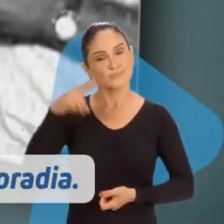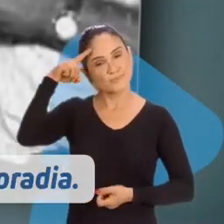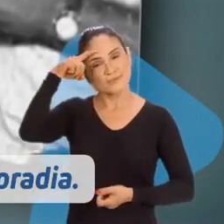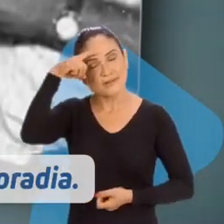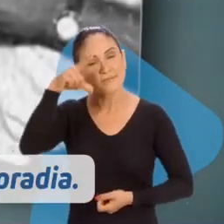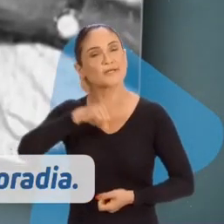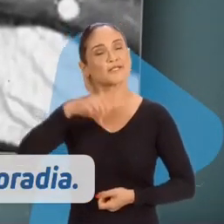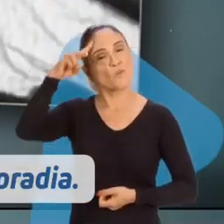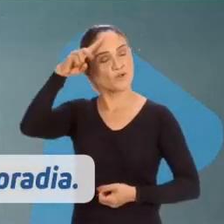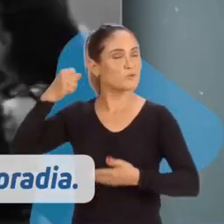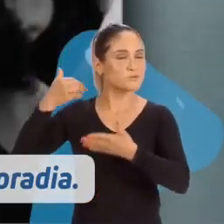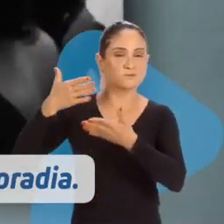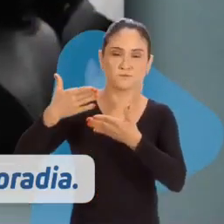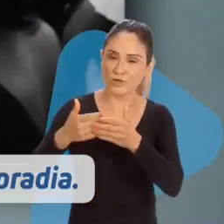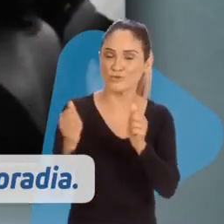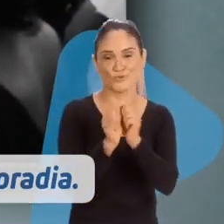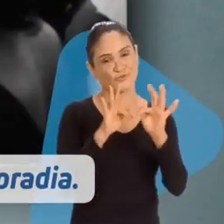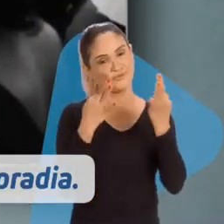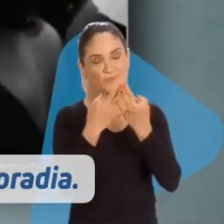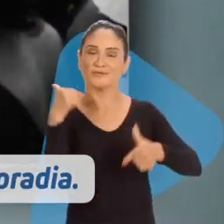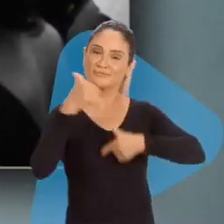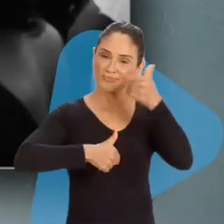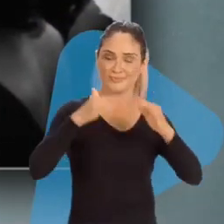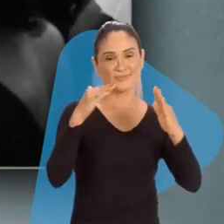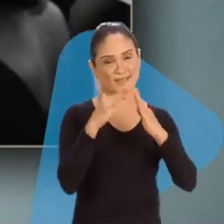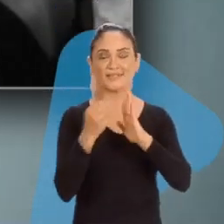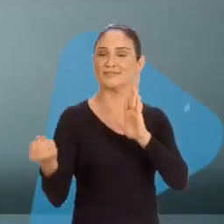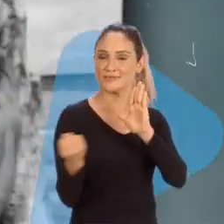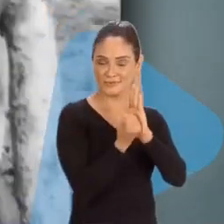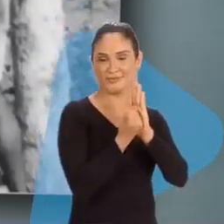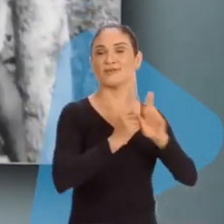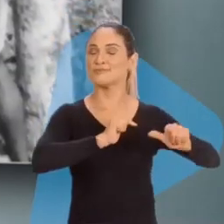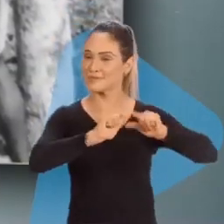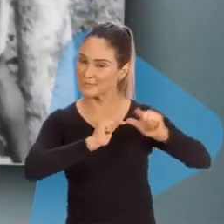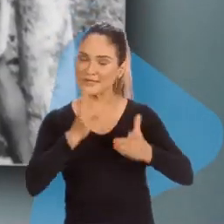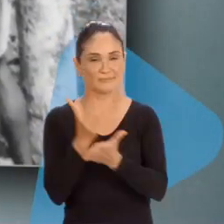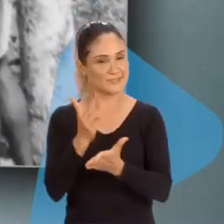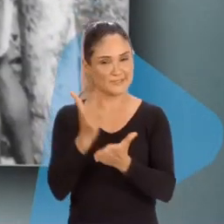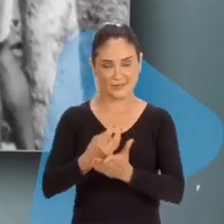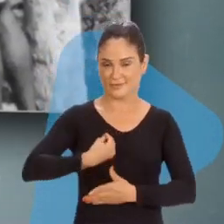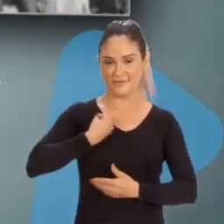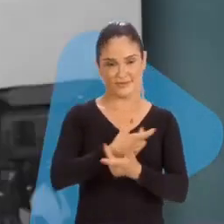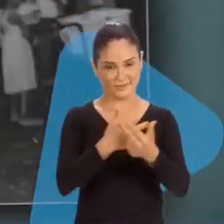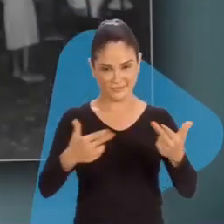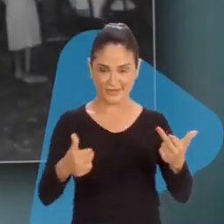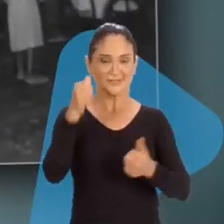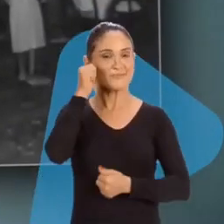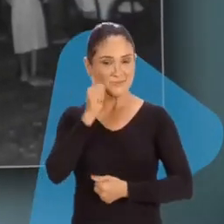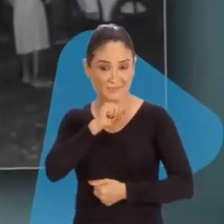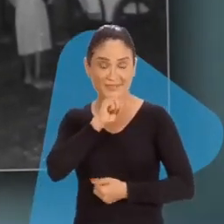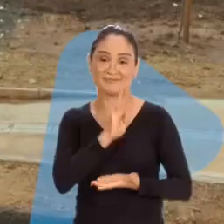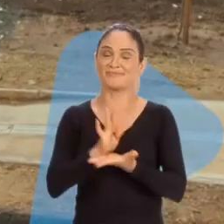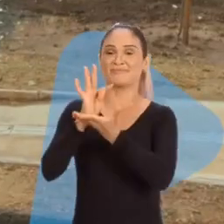Kleber tem uma história junto às famílias na luta pela moradia. As marcas do seu trabalho estão para sempre na vida de milhares de mães